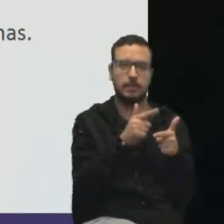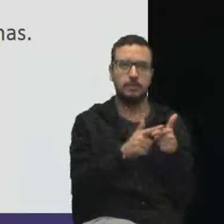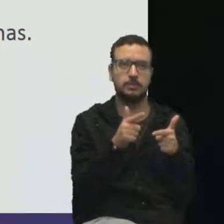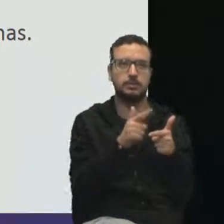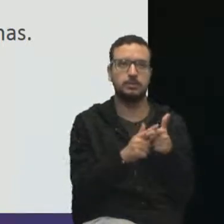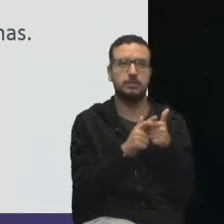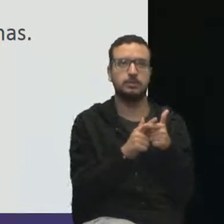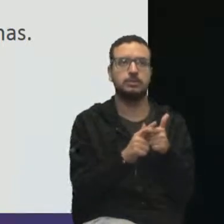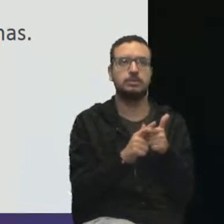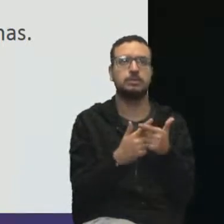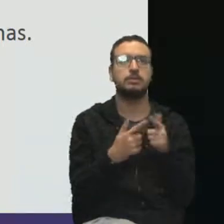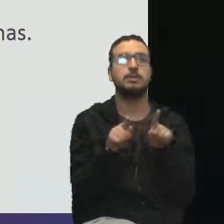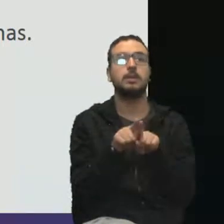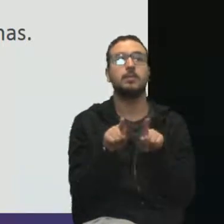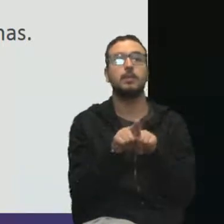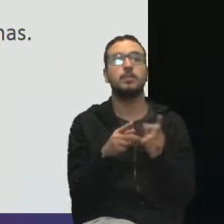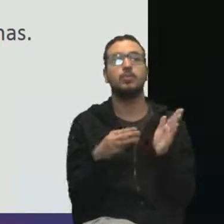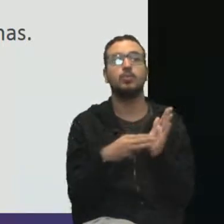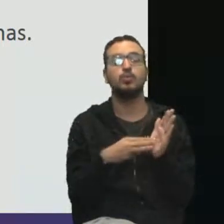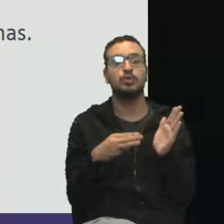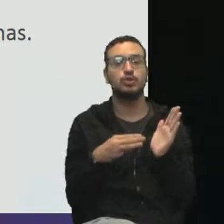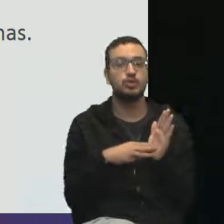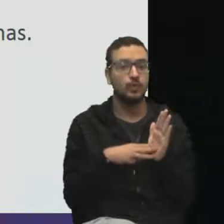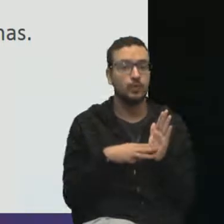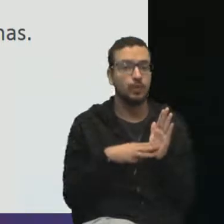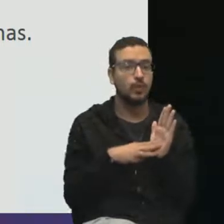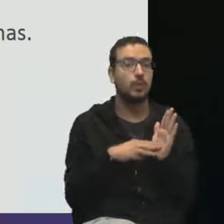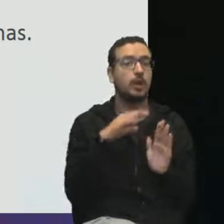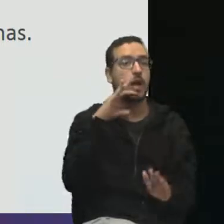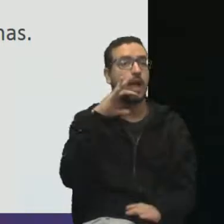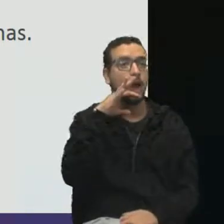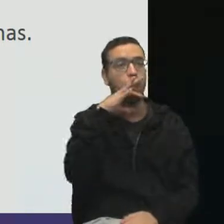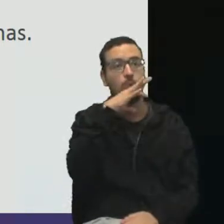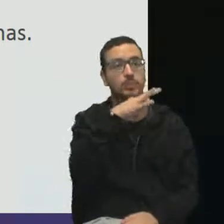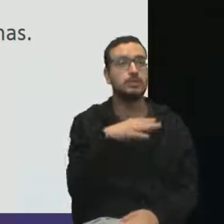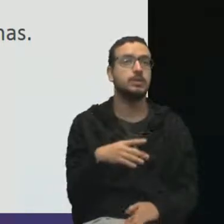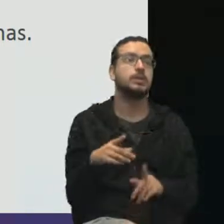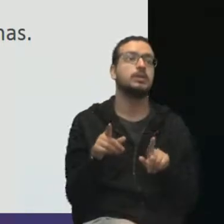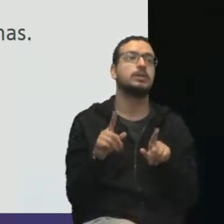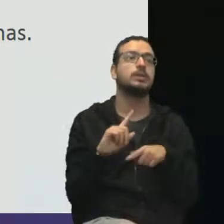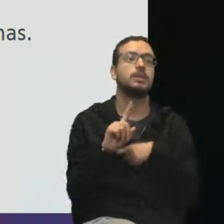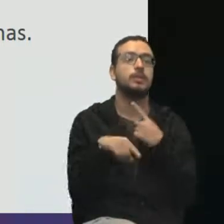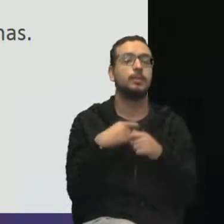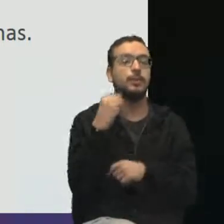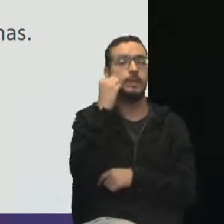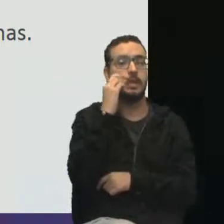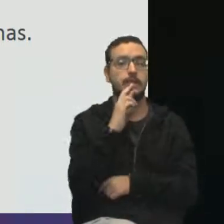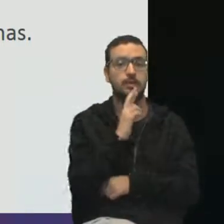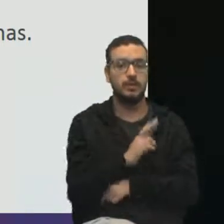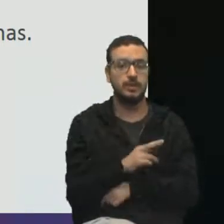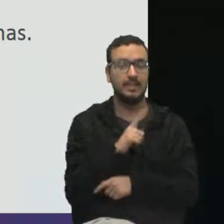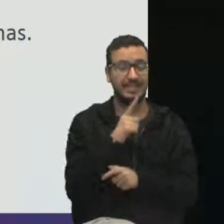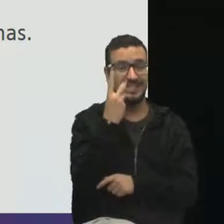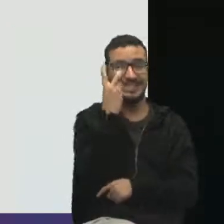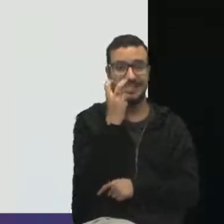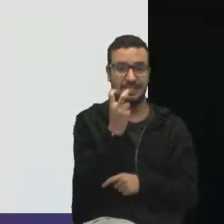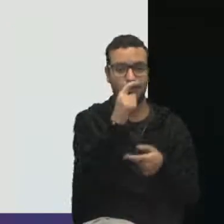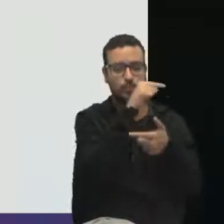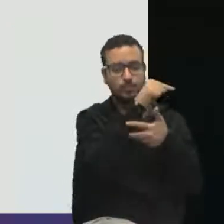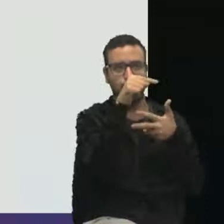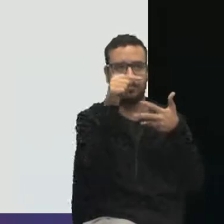problemas e causas. Nós vamos consolidar os problemas e, por fim, nós vamos resolver. Então, são cinco passos.